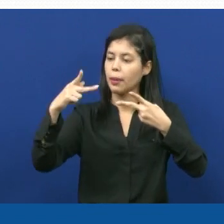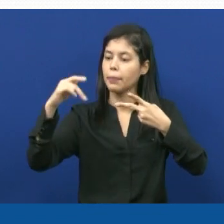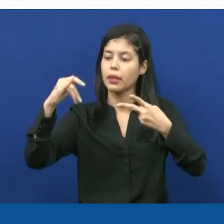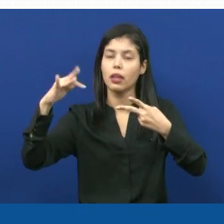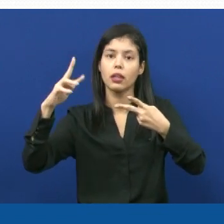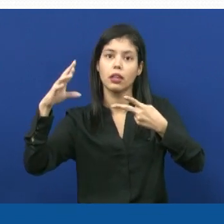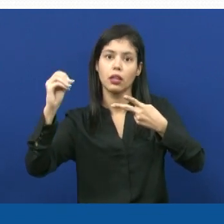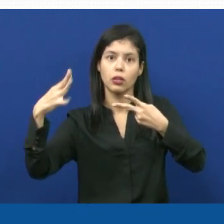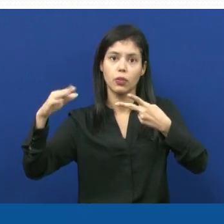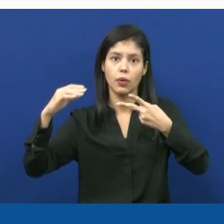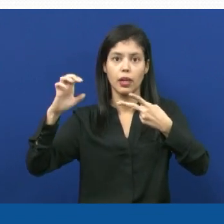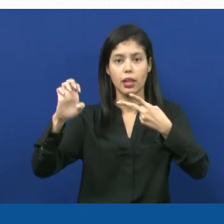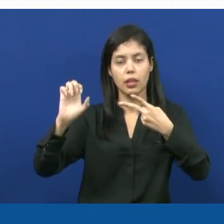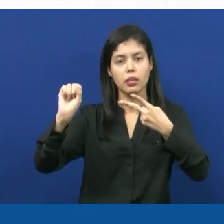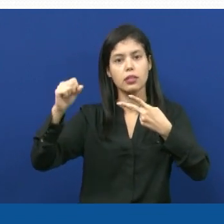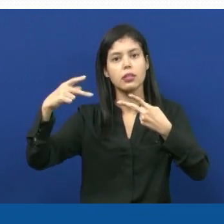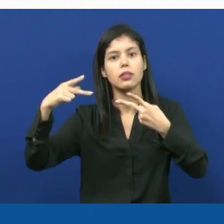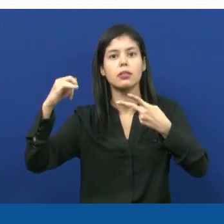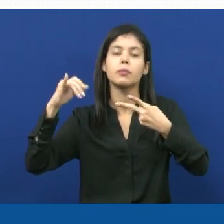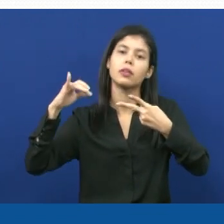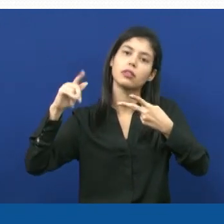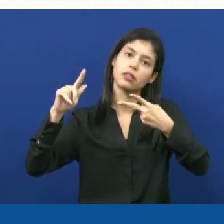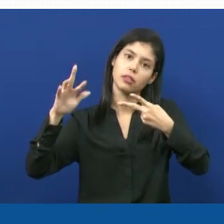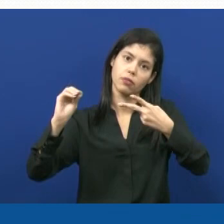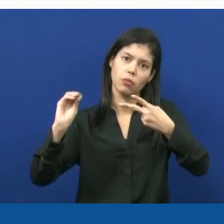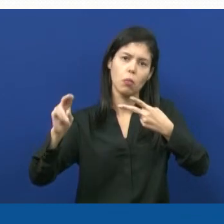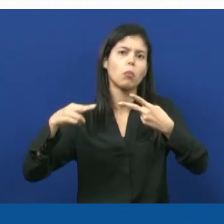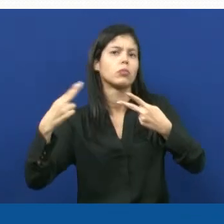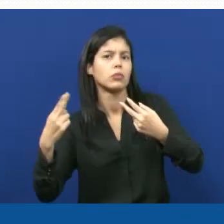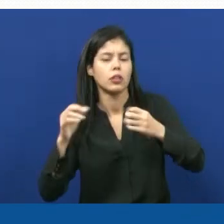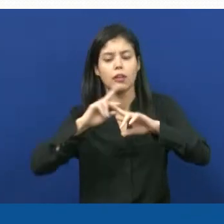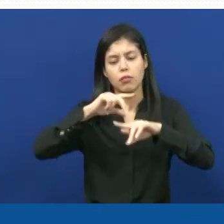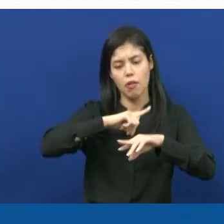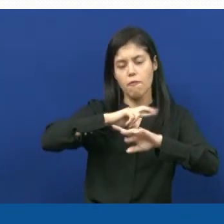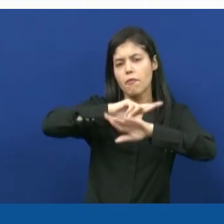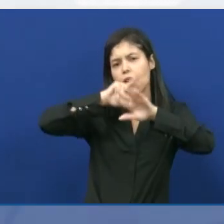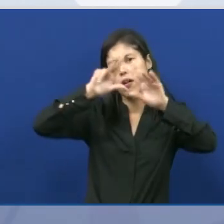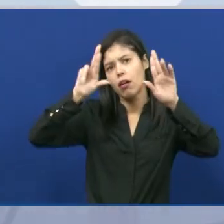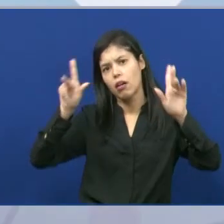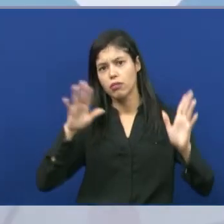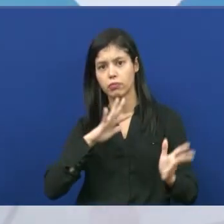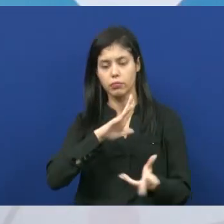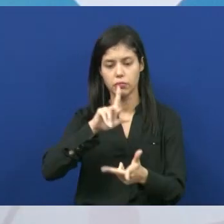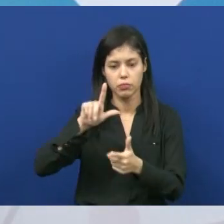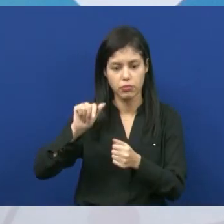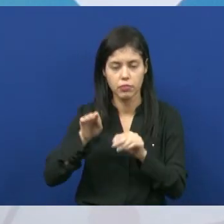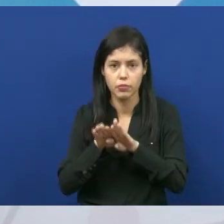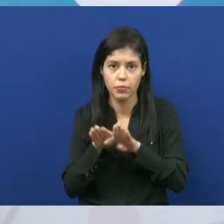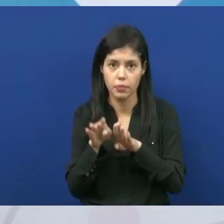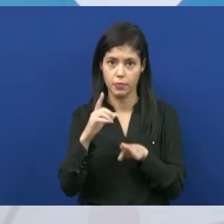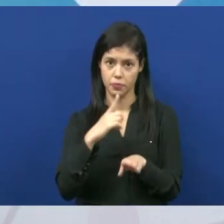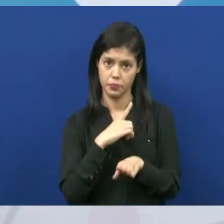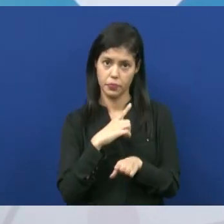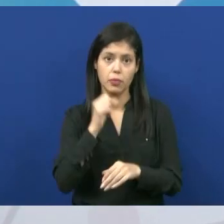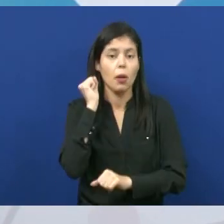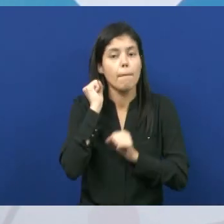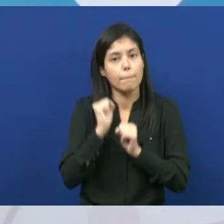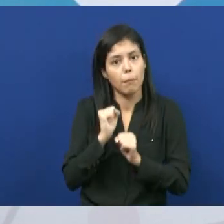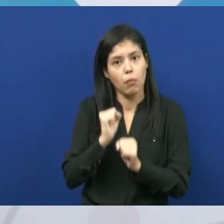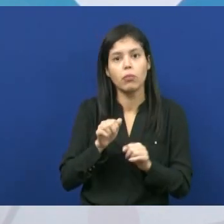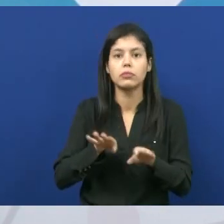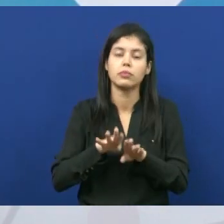específico, ou seja, apesar de eu ter vários seres vivos, eles podem ser do mesmo